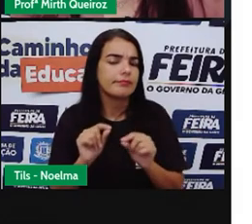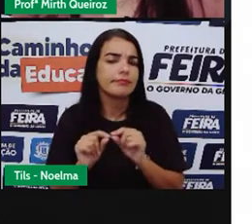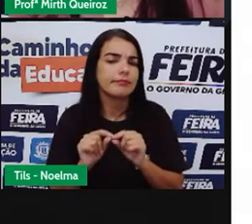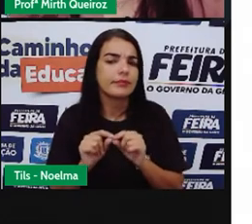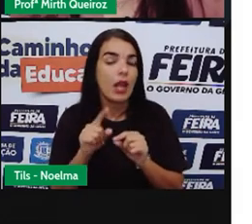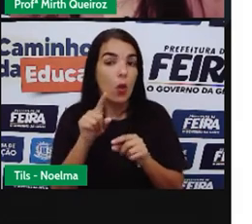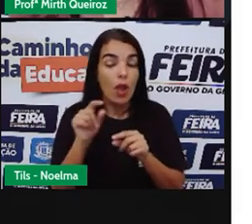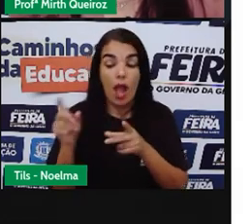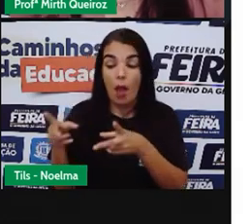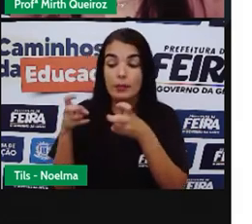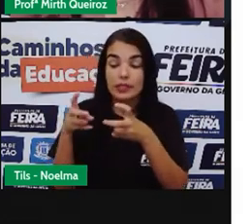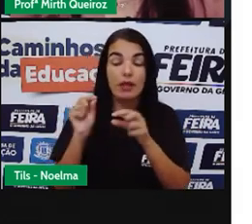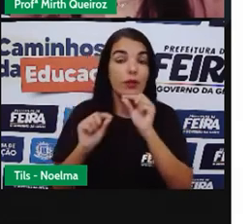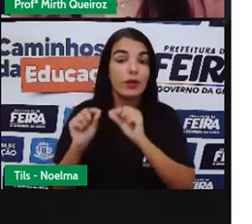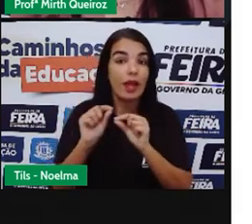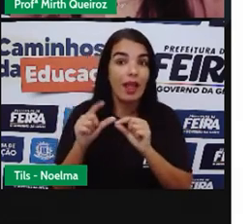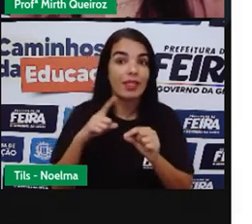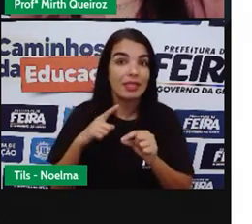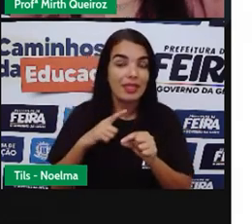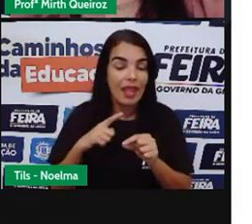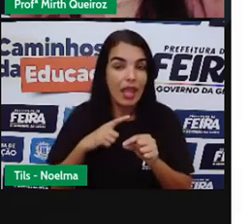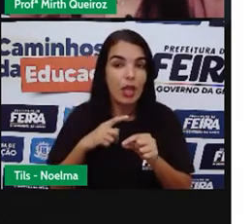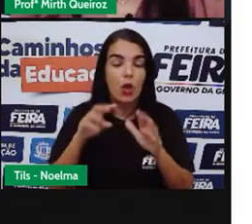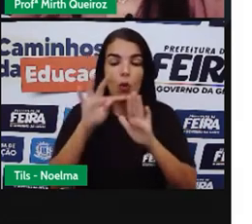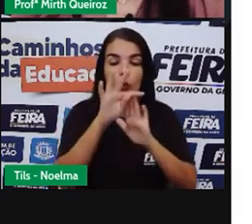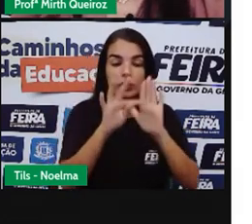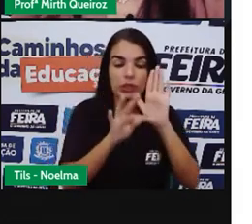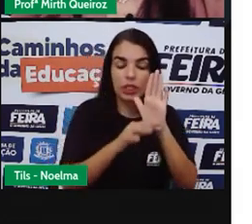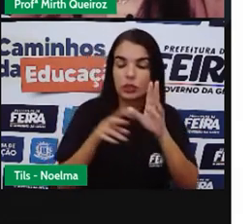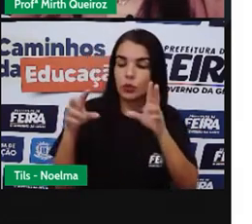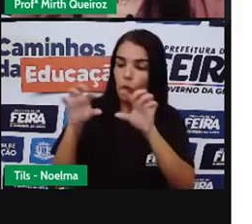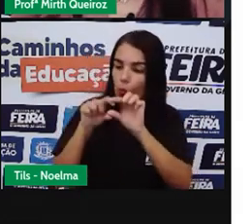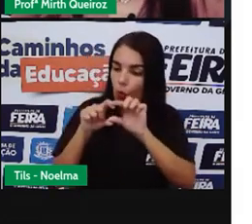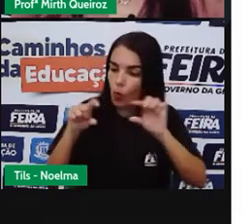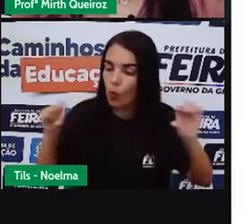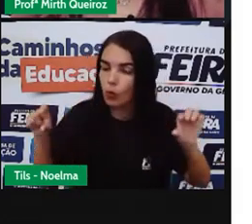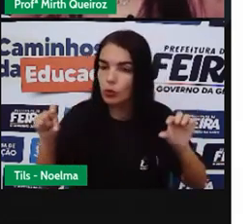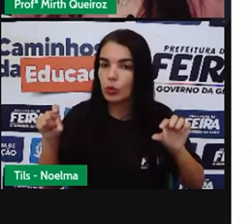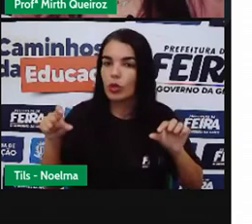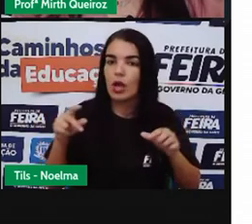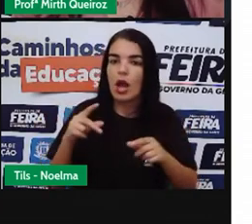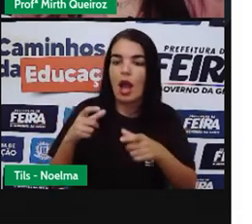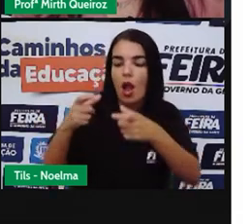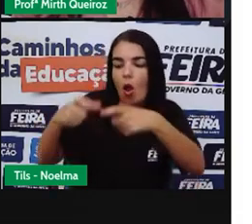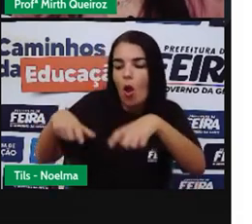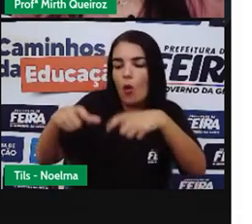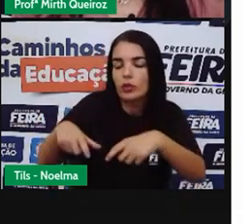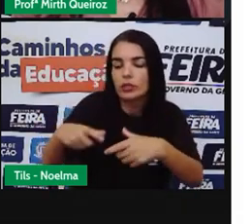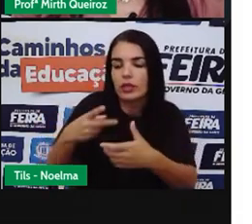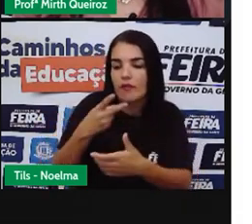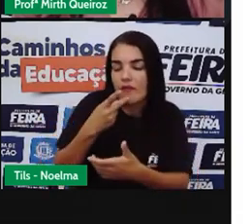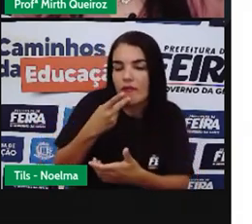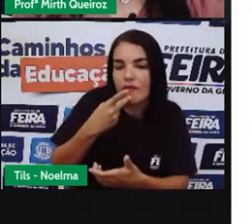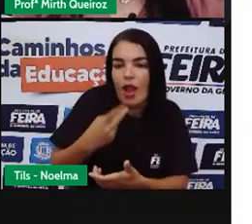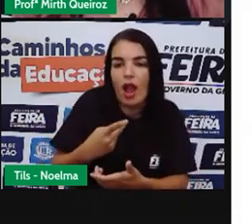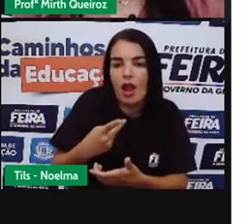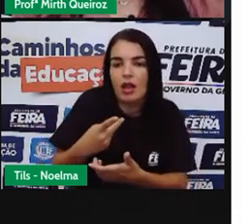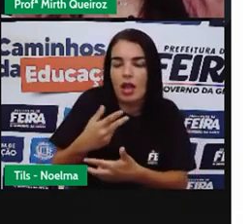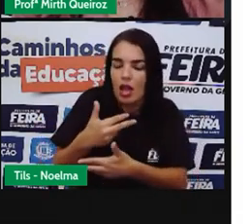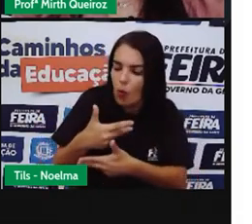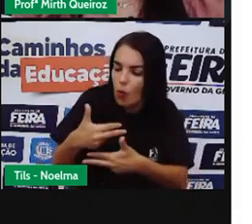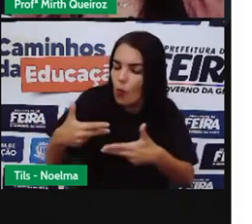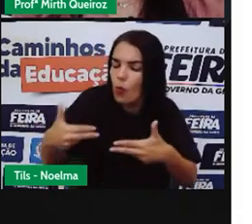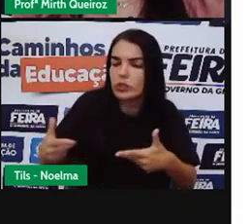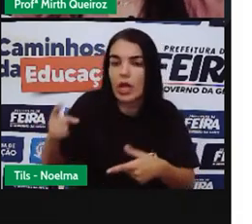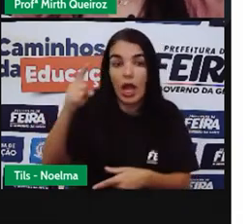Observe que ele se trata de um texto curto, onde se fala sobre uma situação do dia a dia,